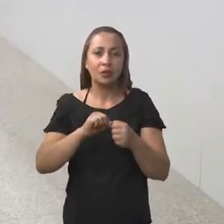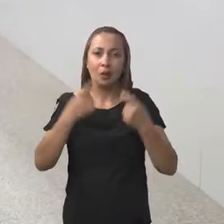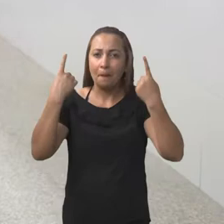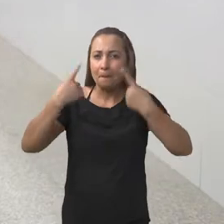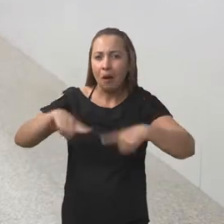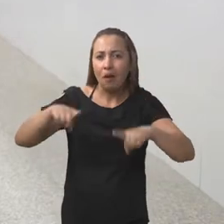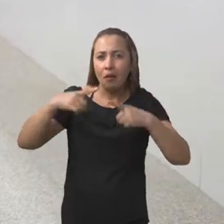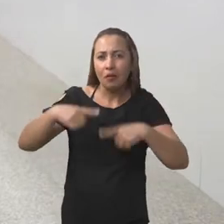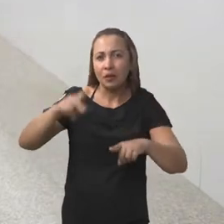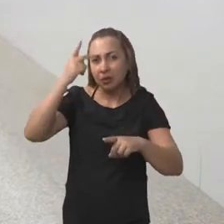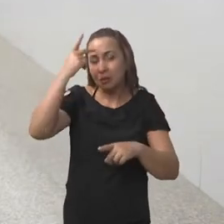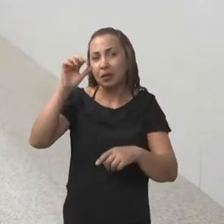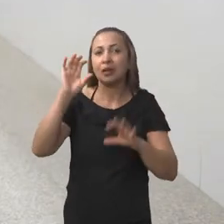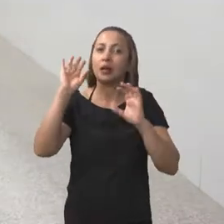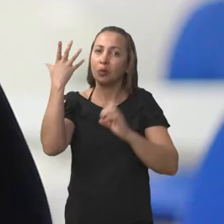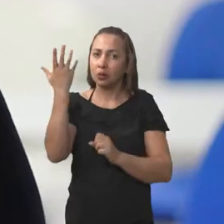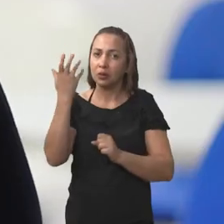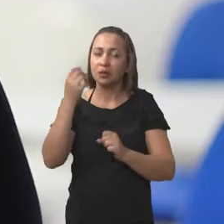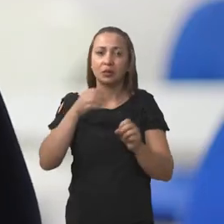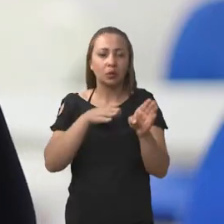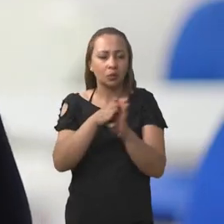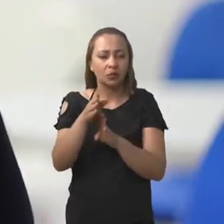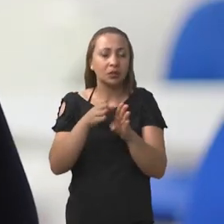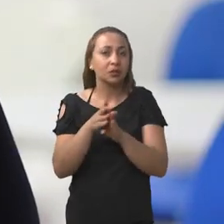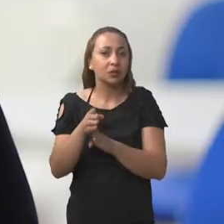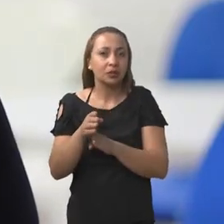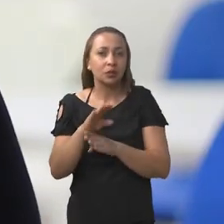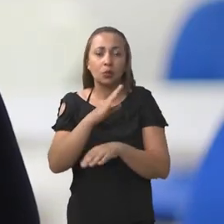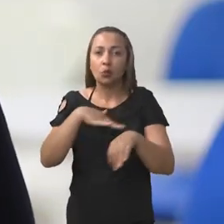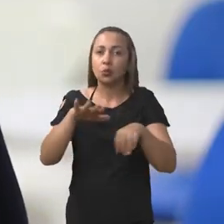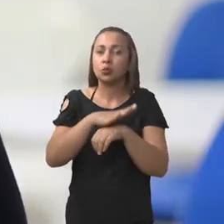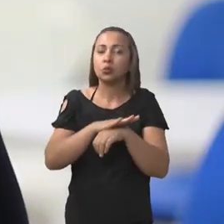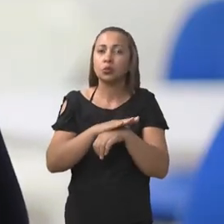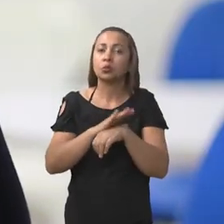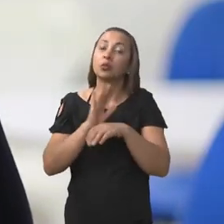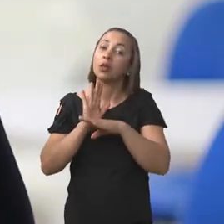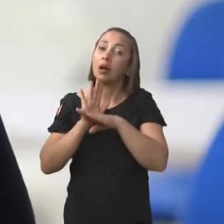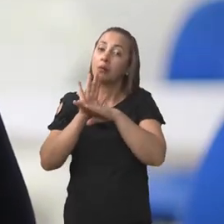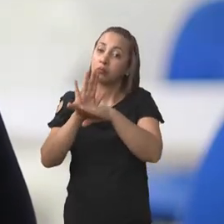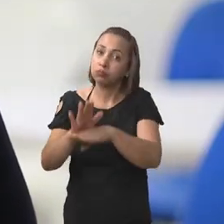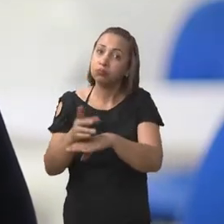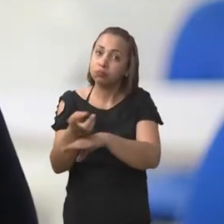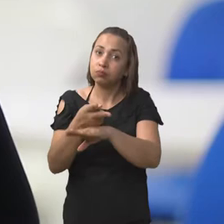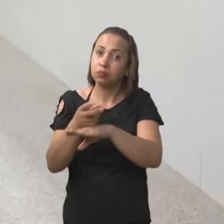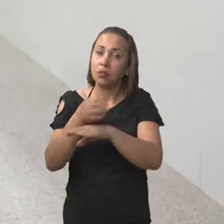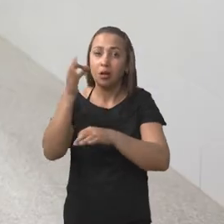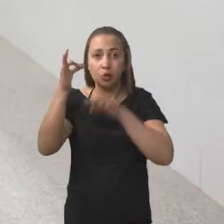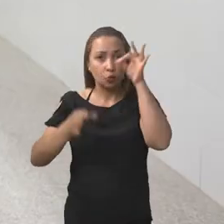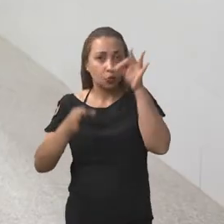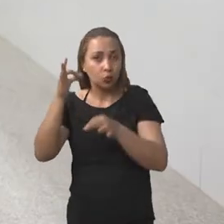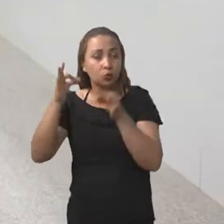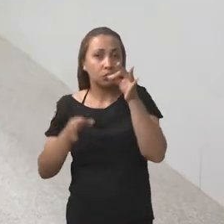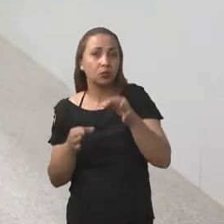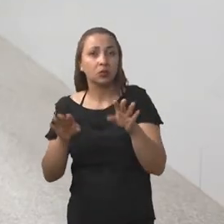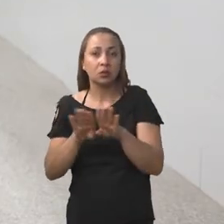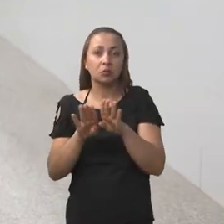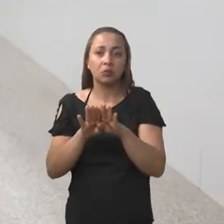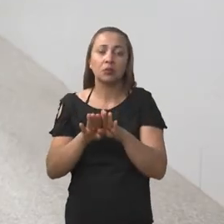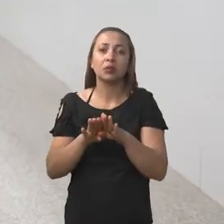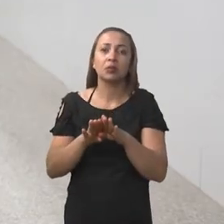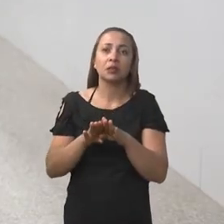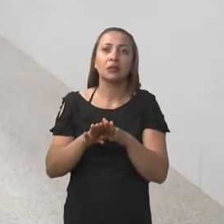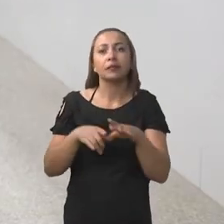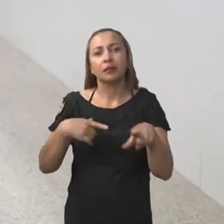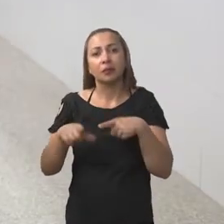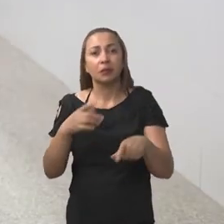provocação para que isso ocorra, orientando sobre a busca de assessoria jurídica também. Se necessário, serviços de